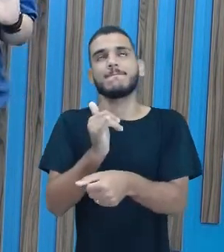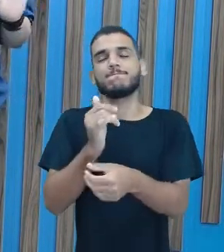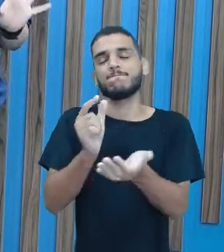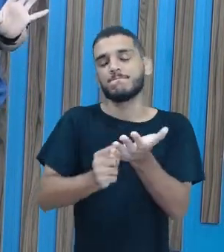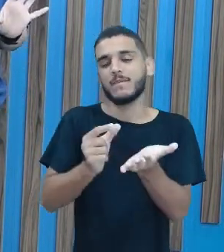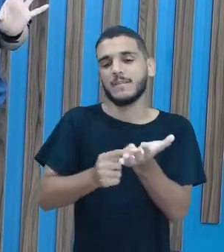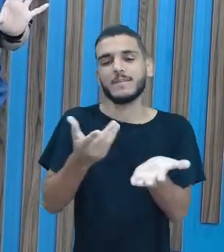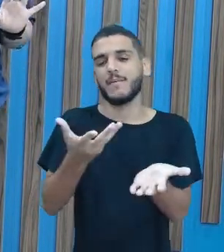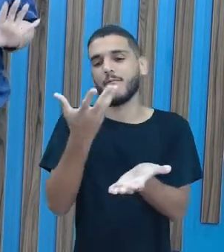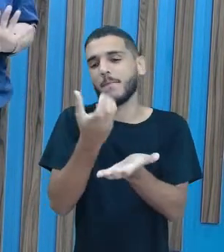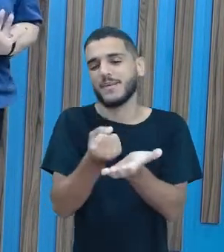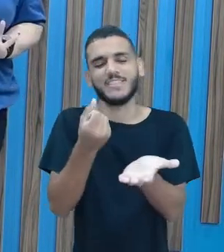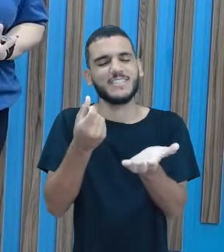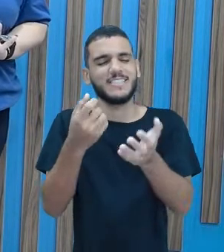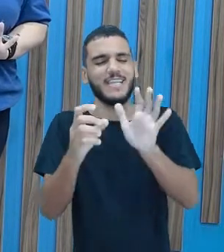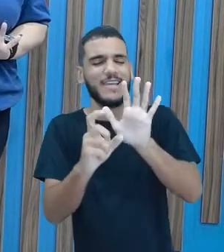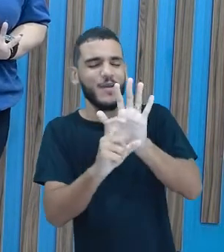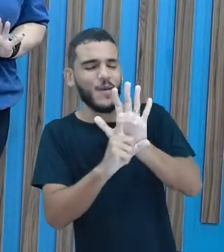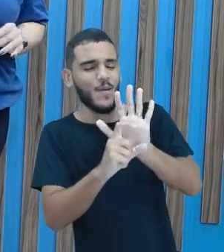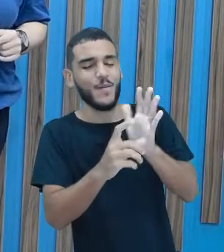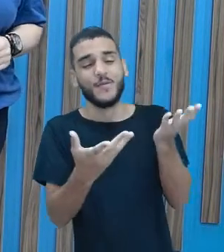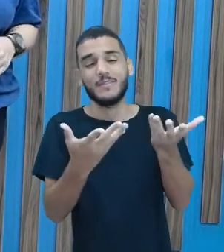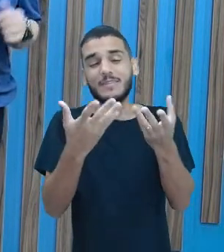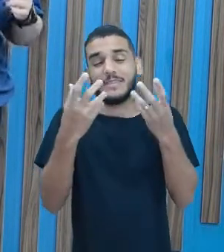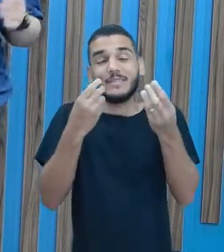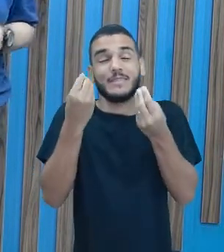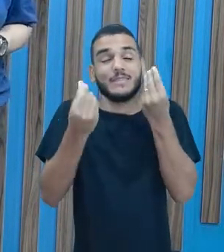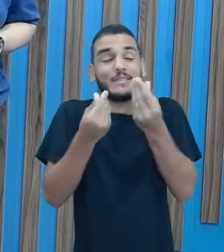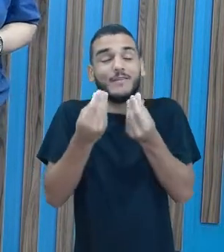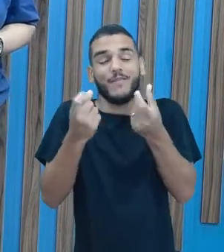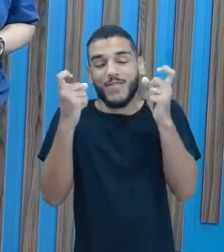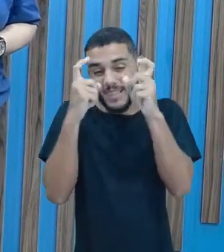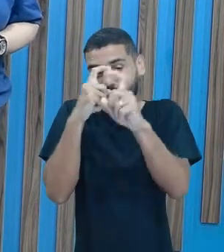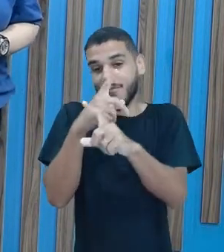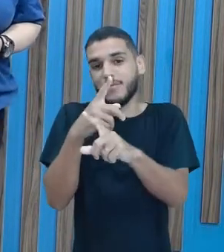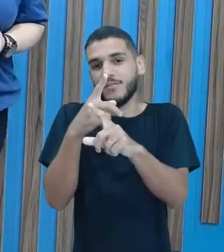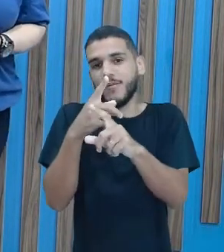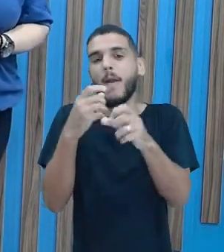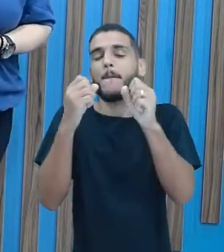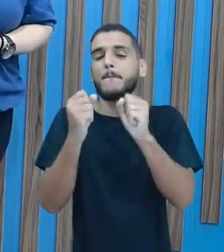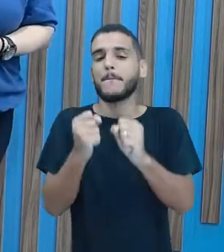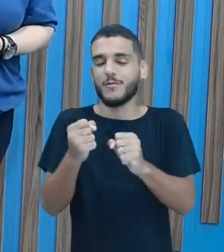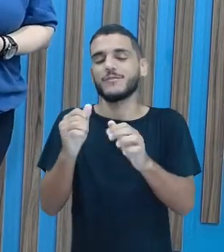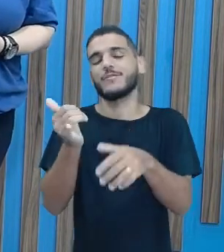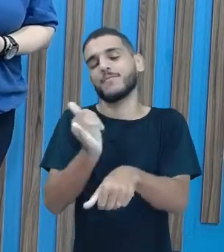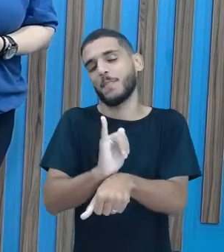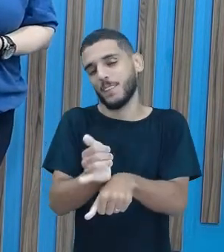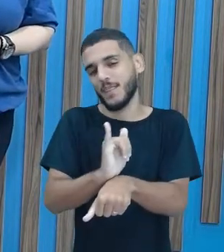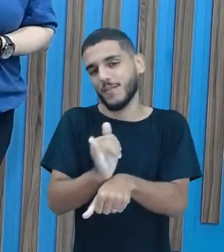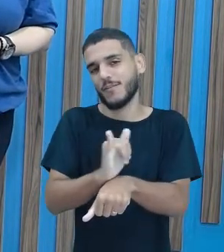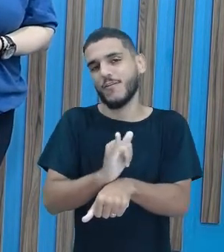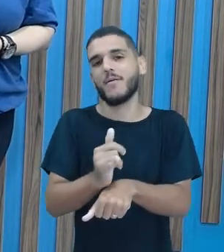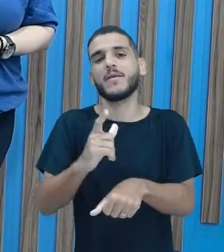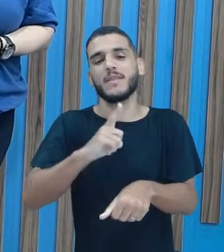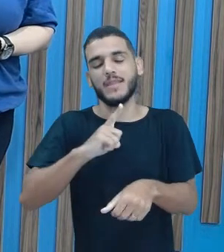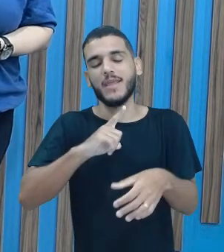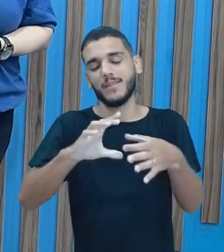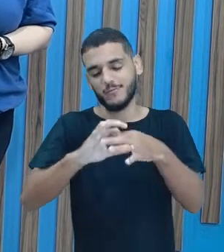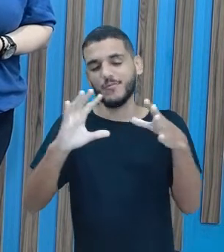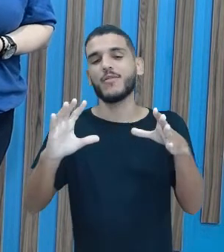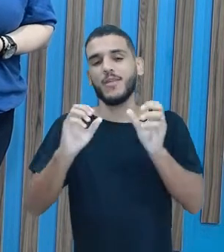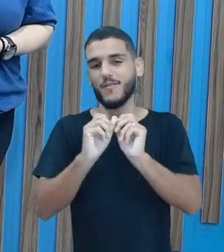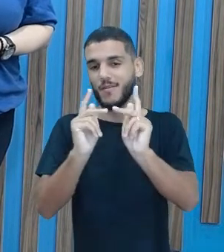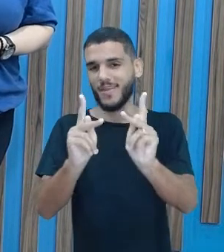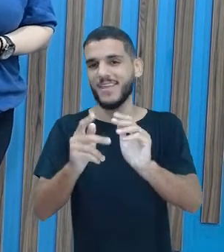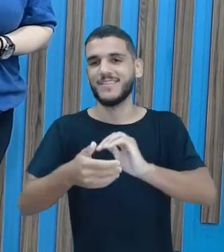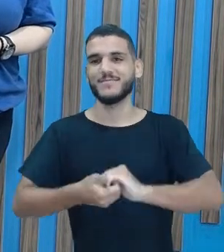Deus, não baixei o QR Code na hora que a profe pediu. Então, vai lá no YouTube, que nossas aulas estão lá na plataforma do Educa Recife, tá